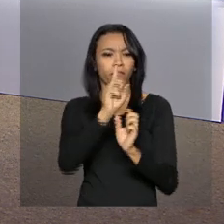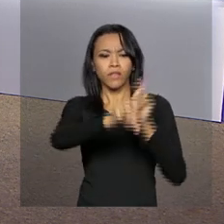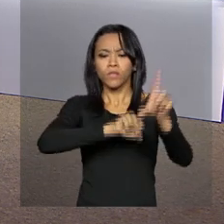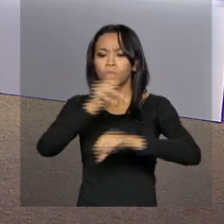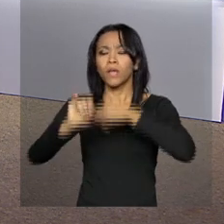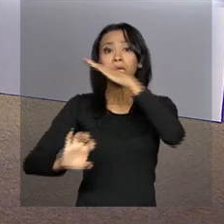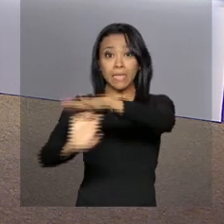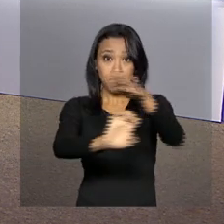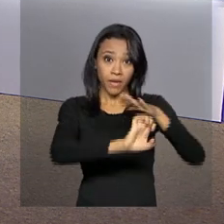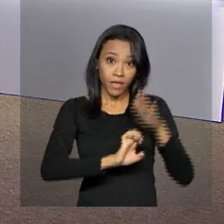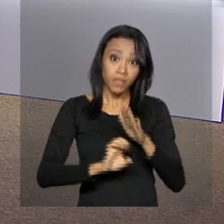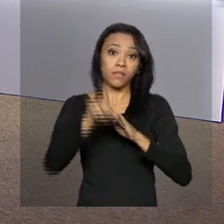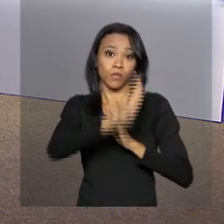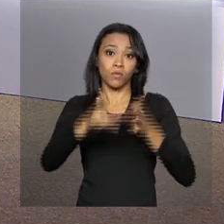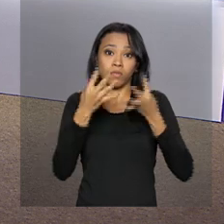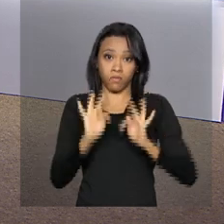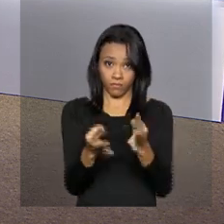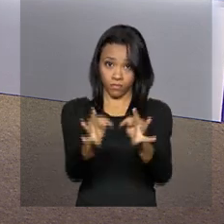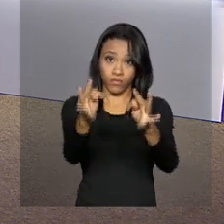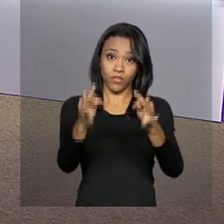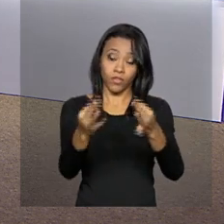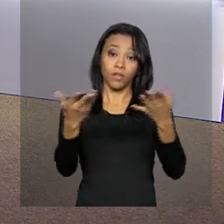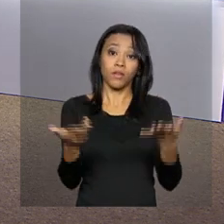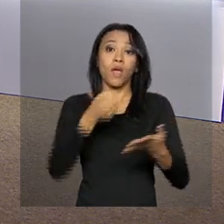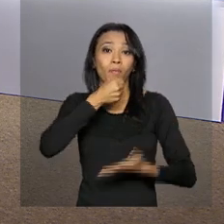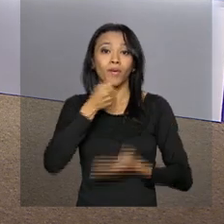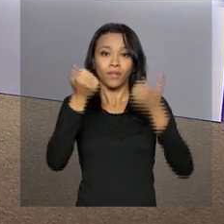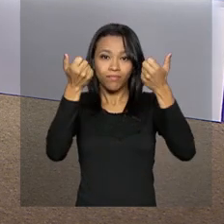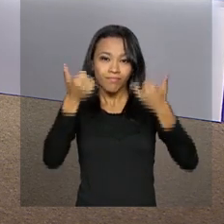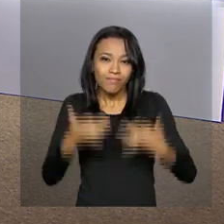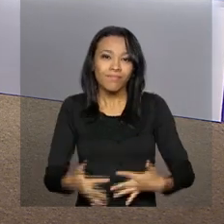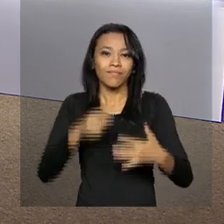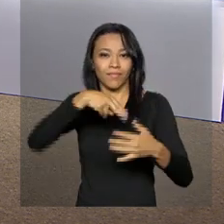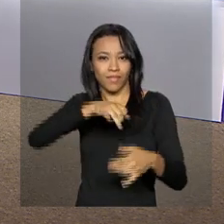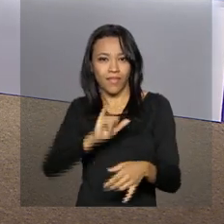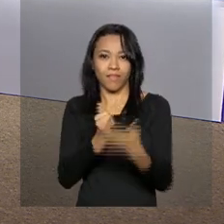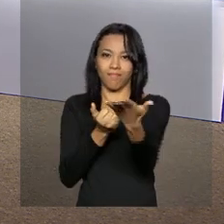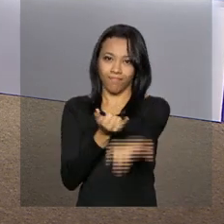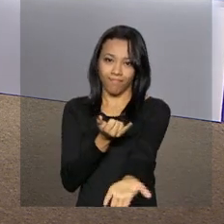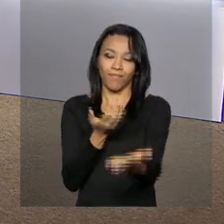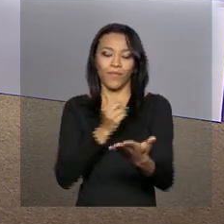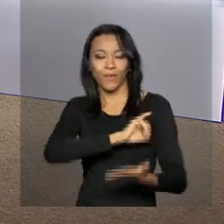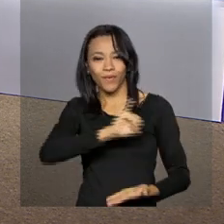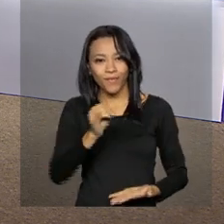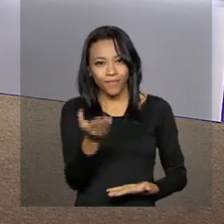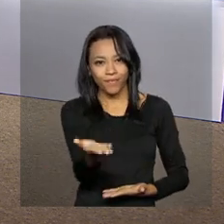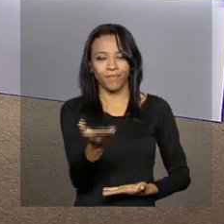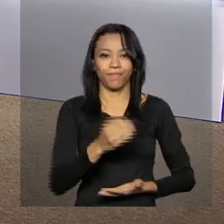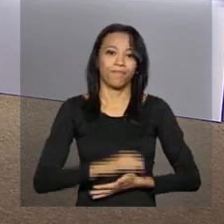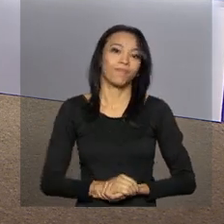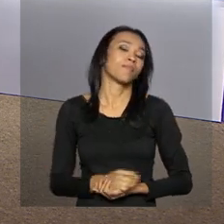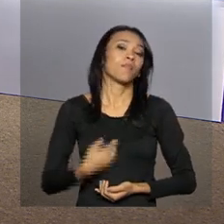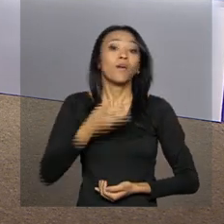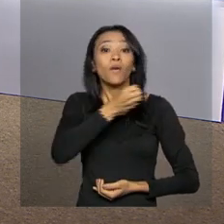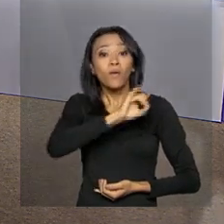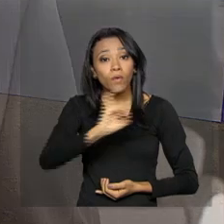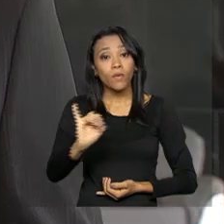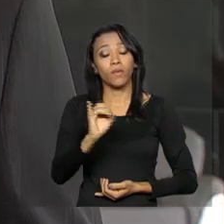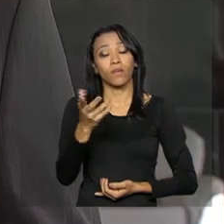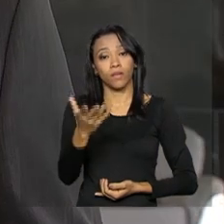nascentes de base tecnológica. O repórter Ney Pereira tem os detalhes ao vivo. Oi, Ney. Oi, Daniel.